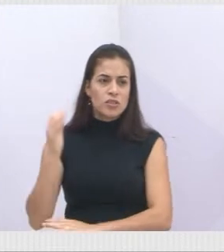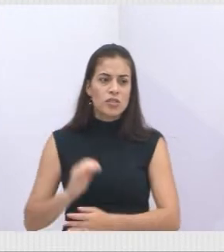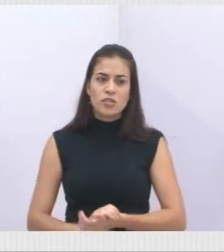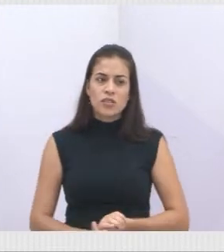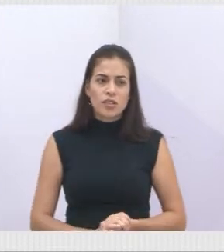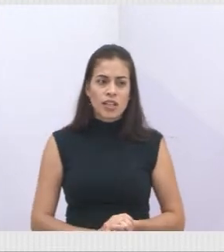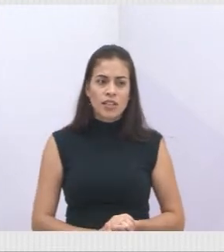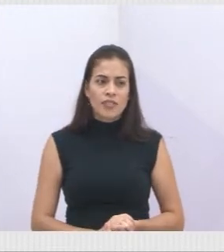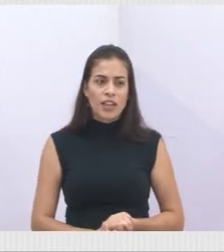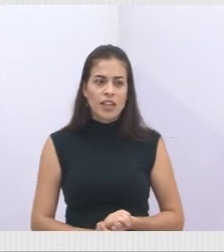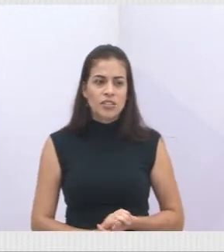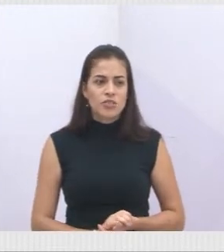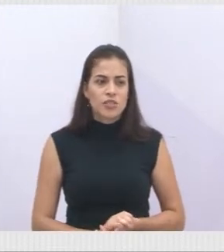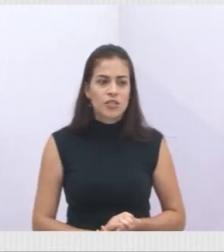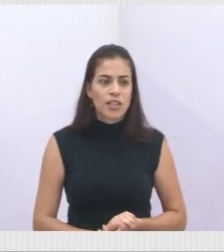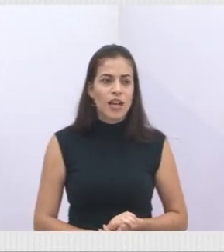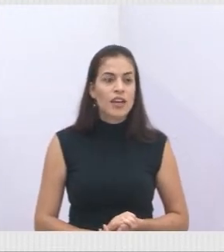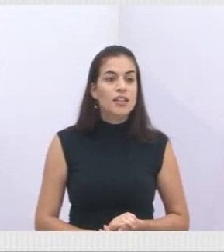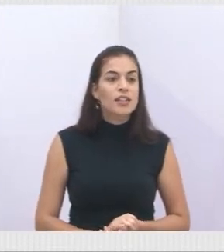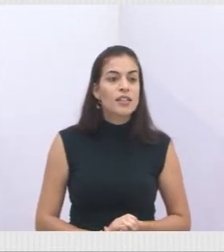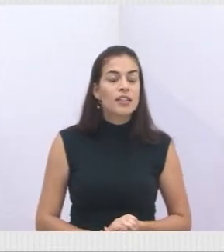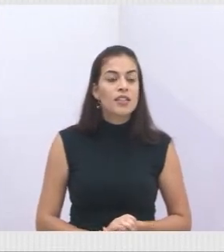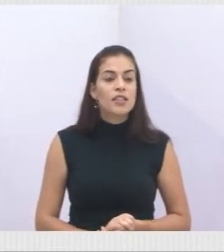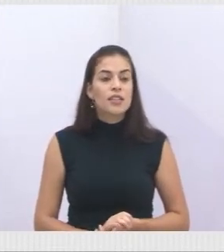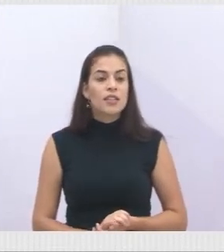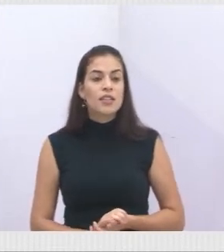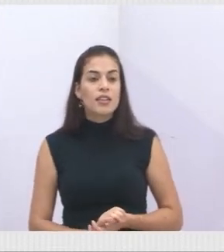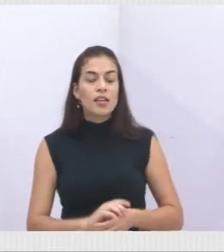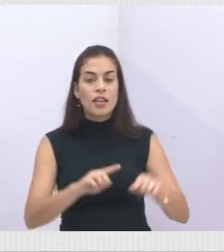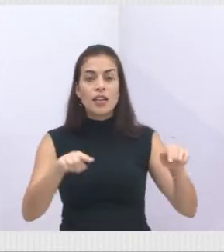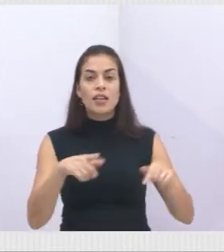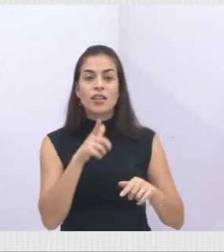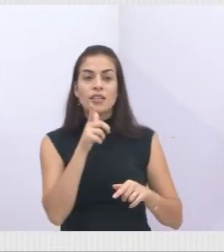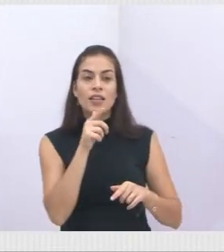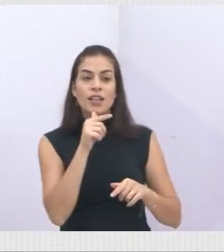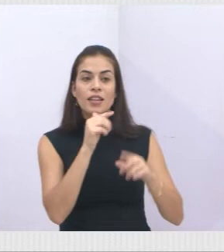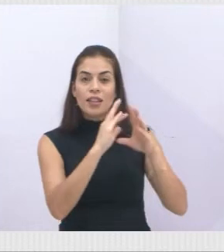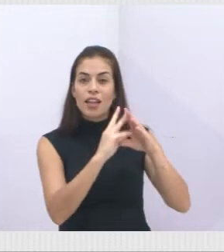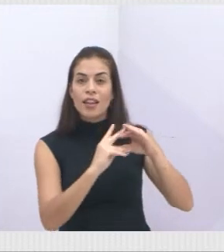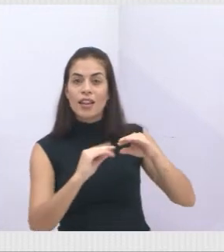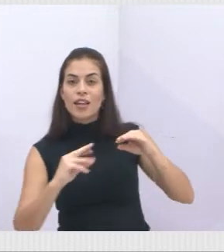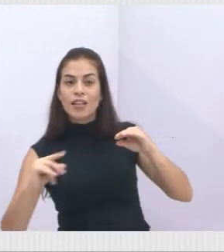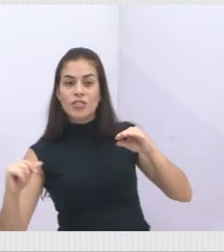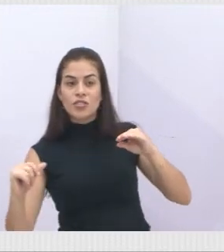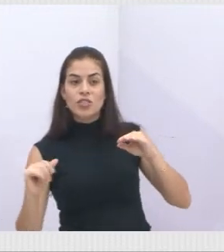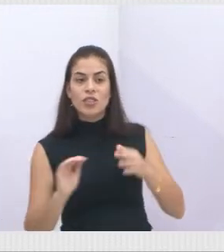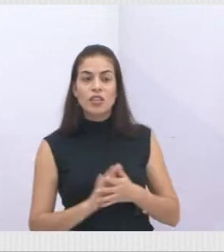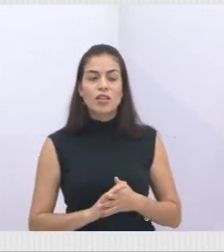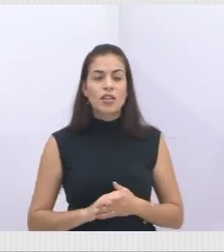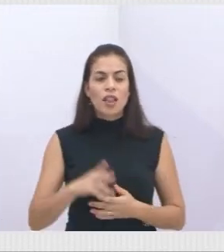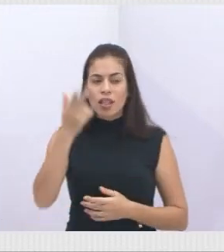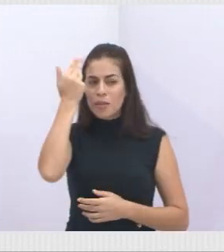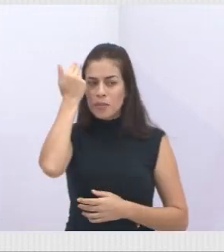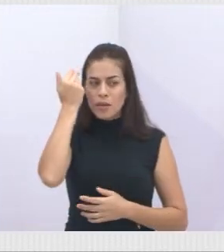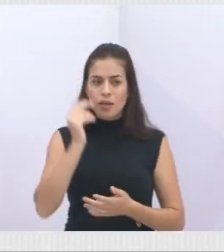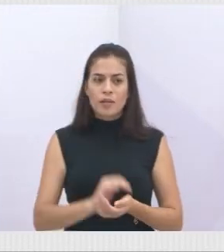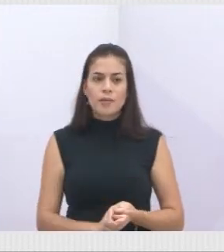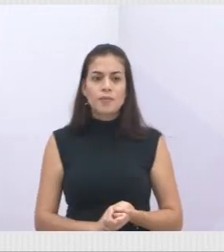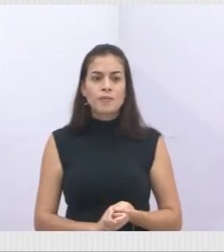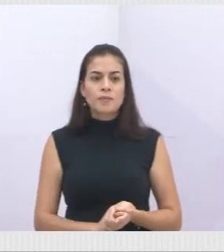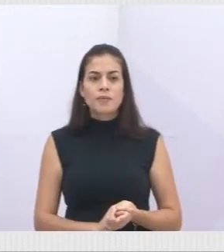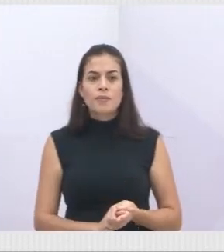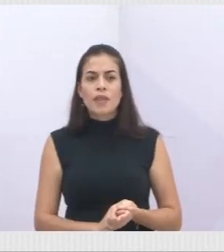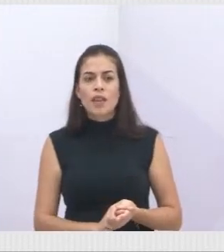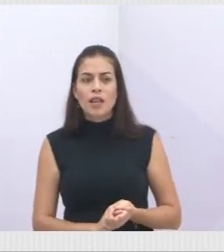aí, dados espaciais, esses dados geospaciais foram processados e foi gerado um